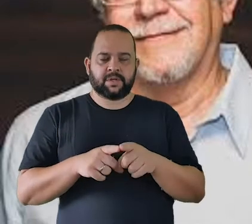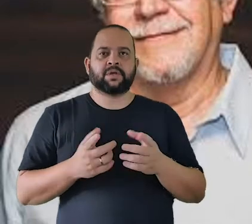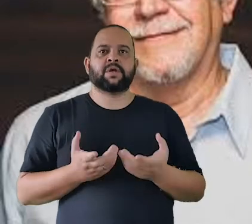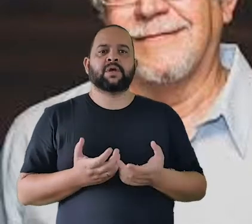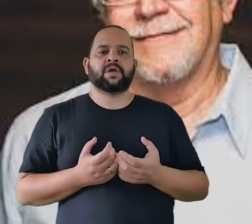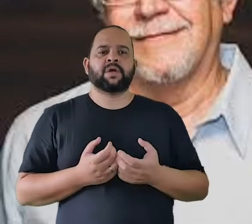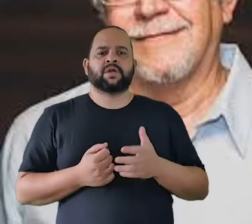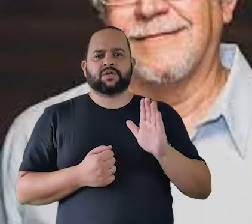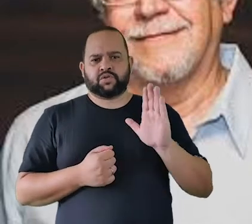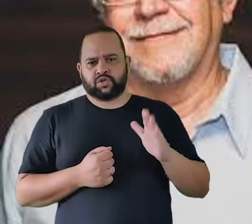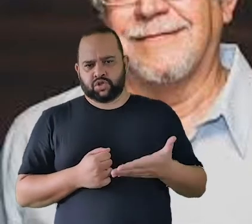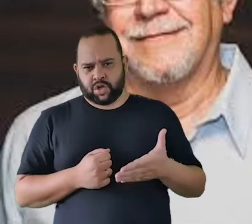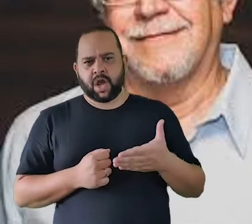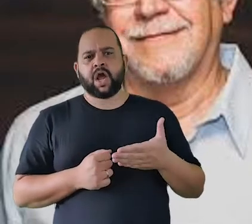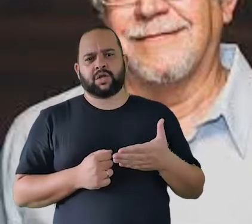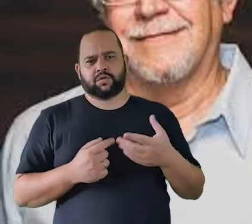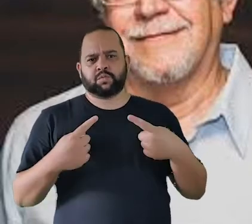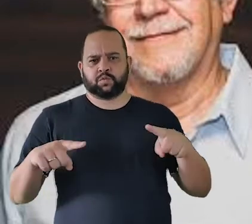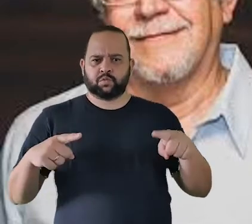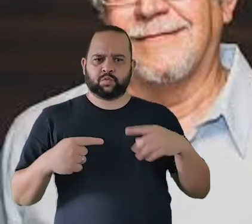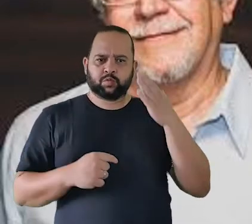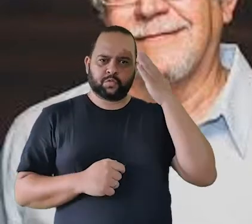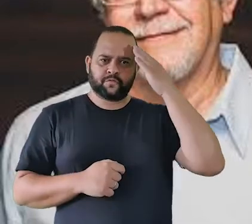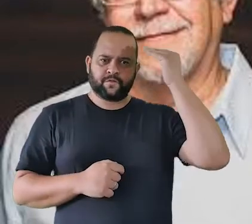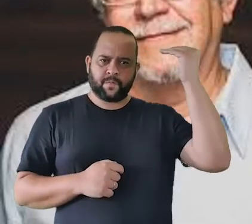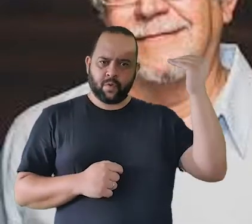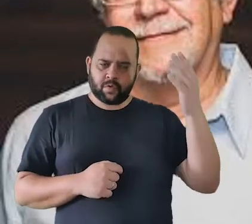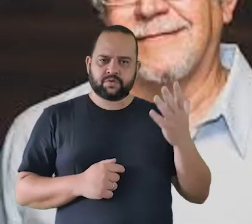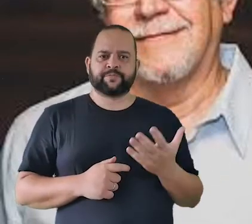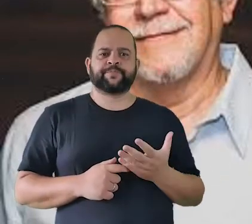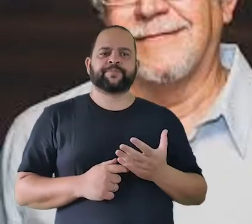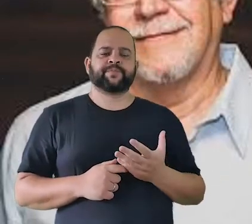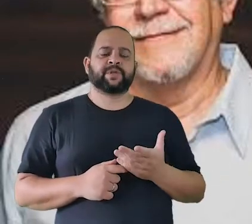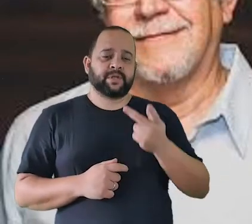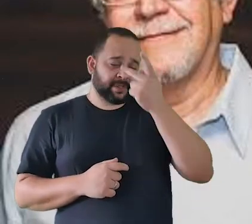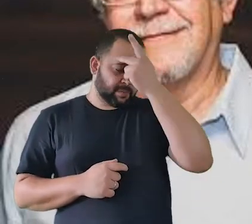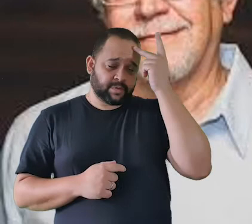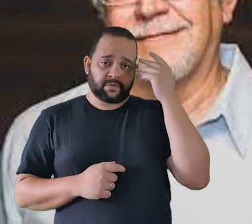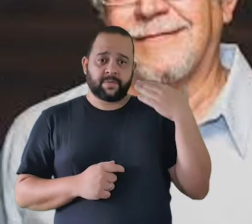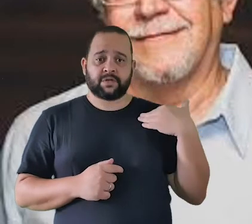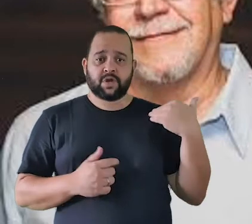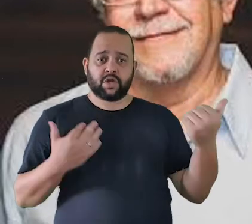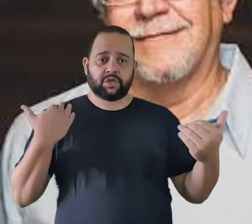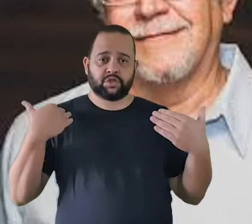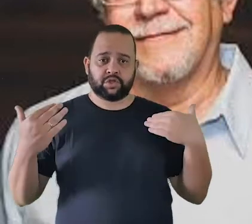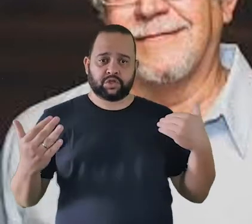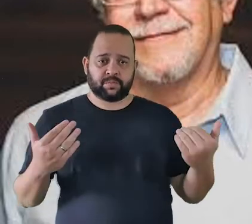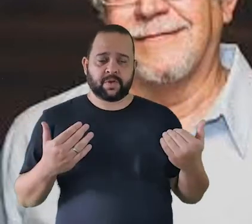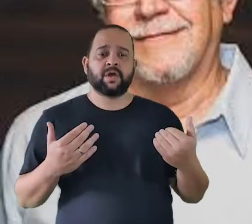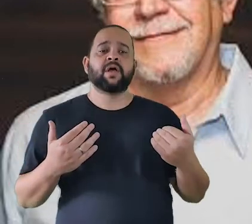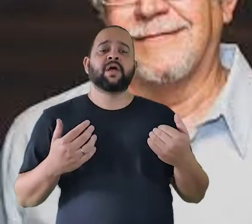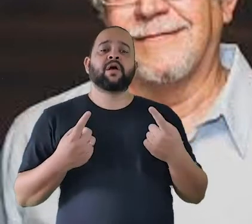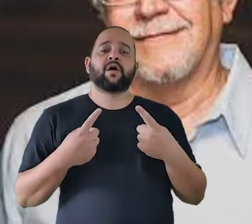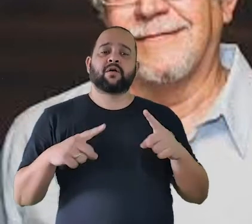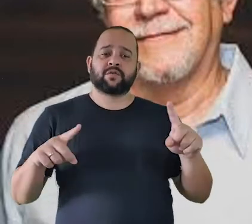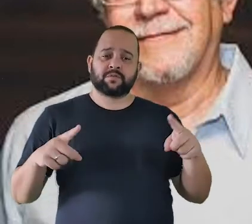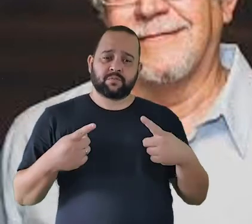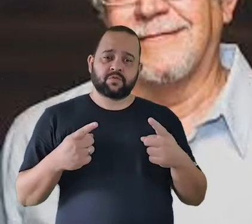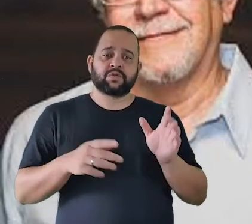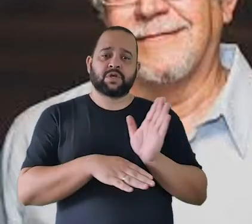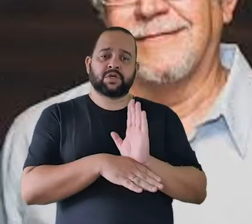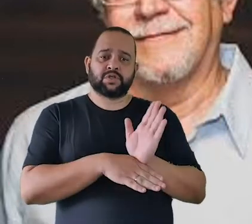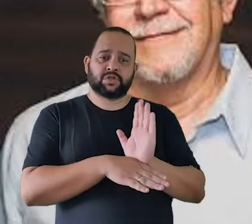ele já era um músico muito reconhecido e ele começa a ser chamado para fazer música de cinema começa a fazer